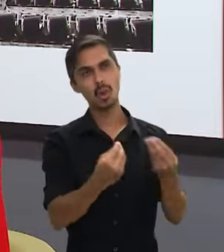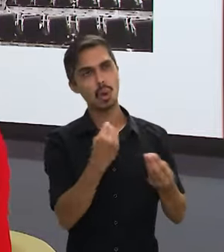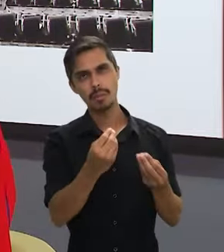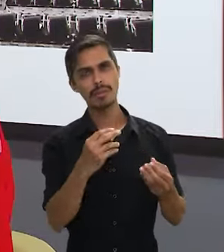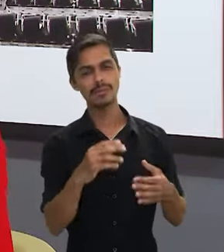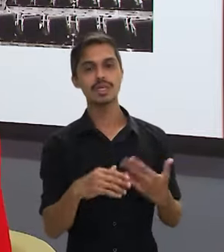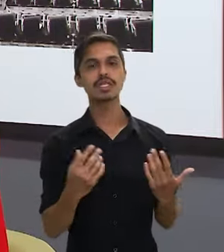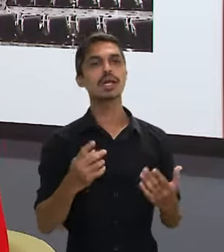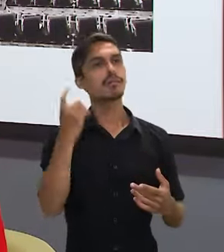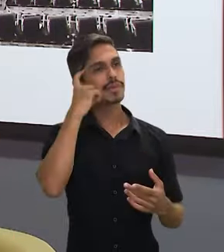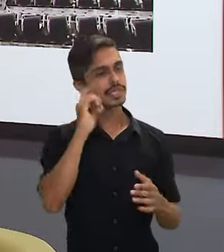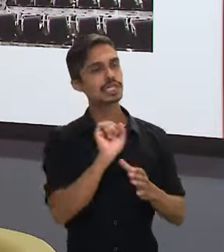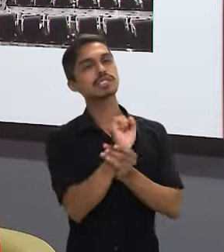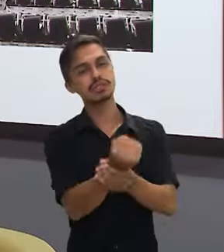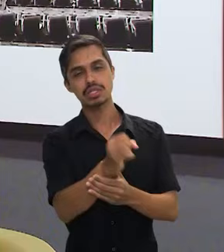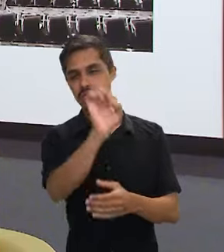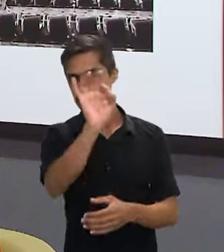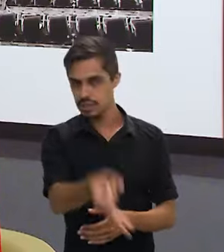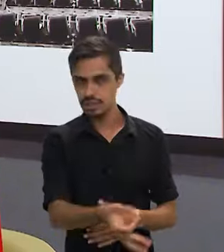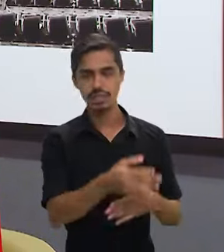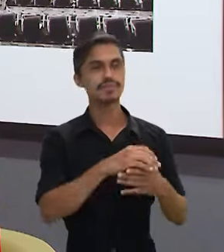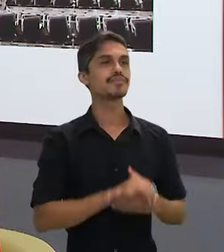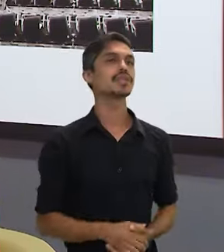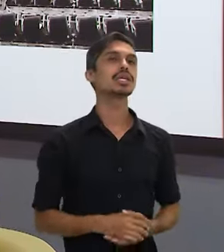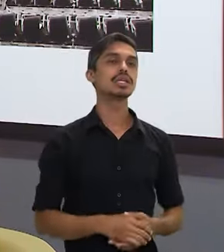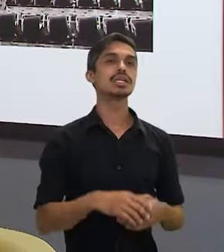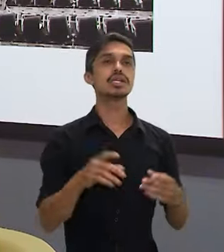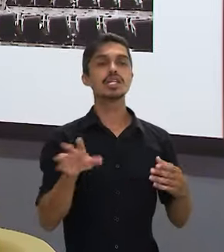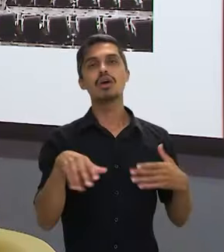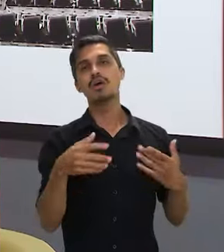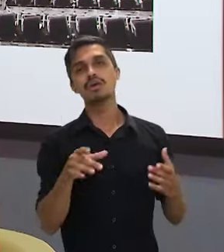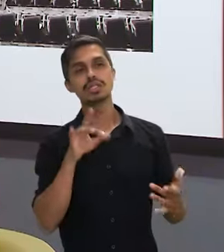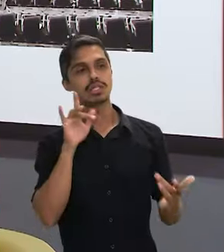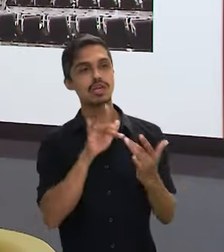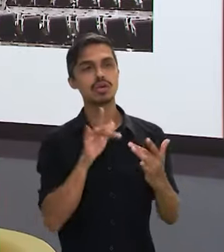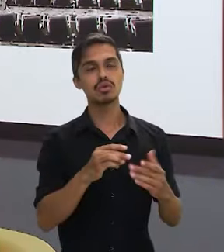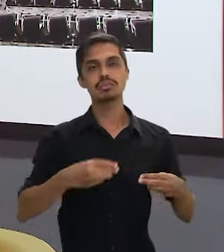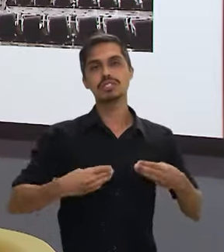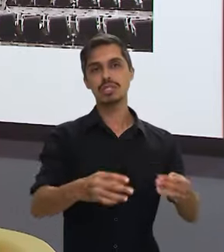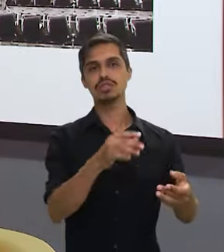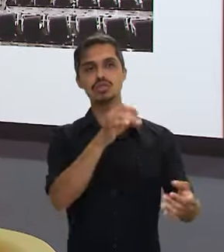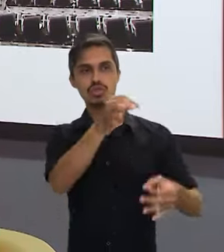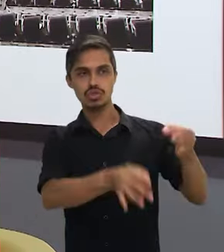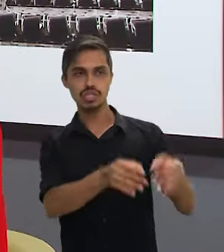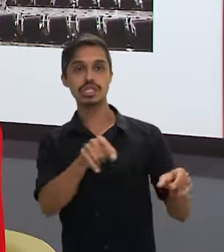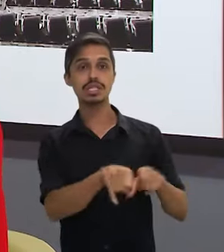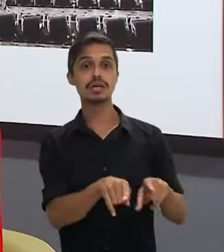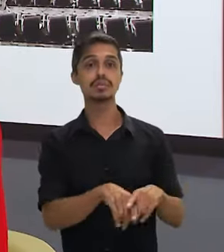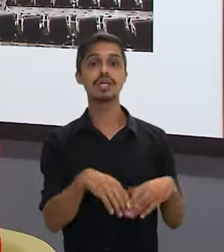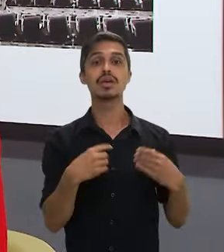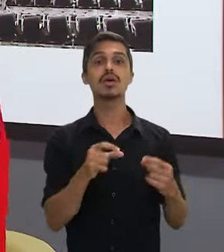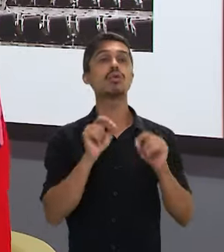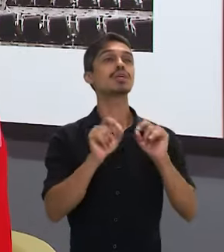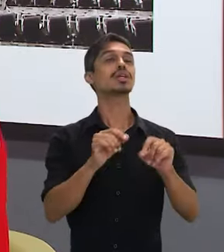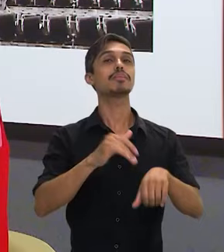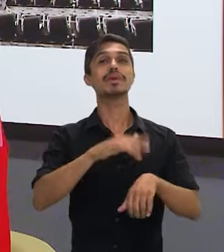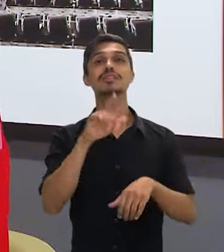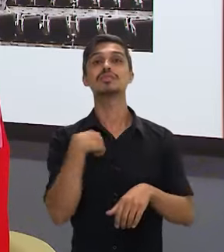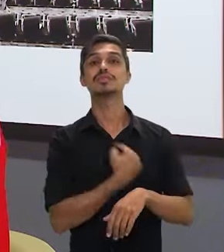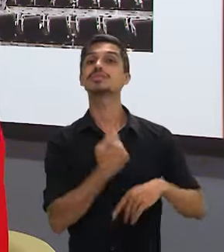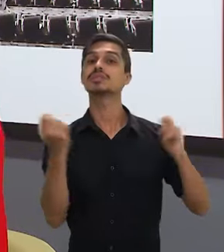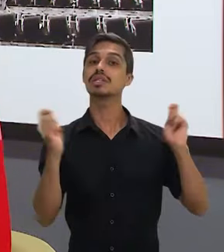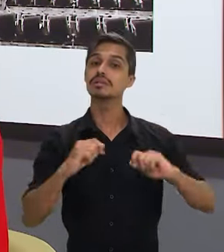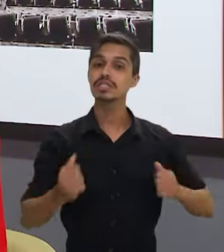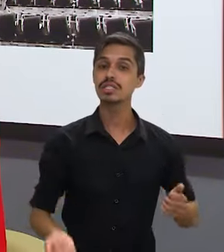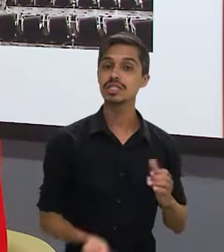Então, era pensar na segurança, sim, obviamente, então, ter ali o contato direto com Ministério da Justiça, mas também pensar o que mais a gente pode